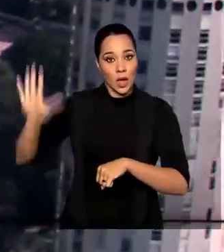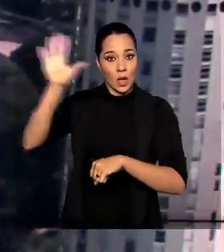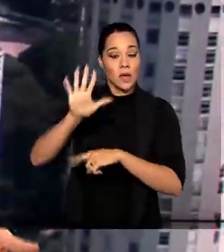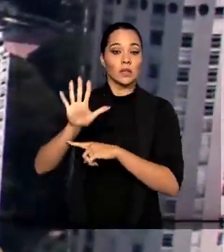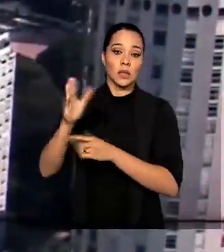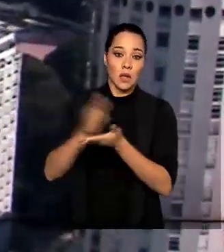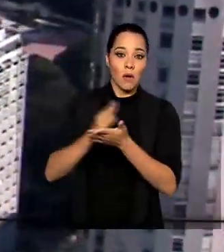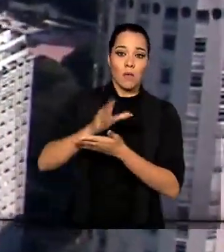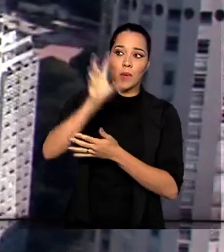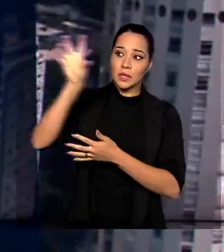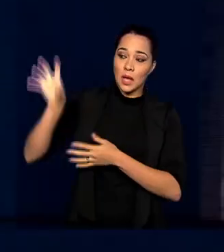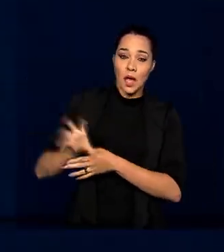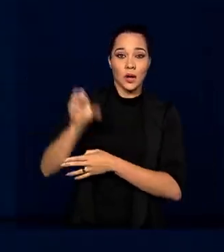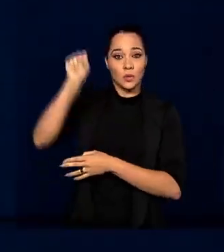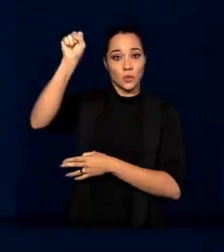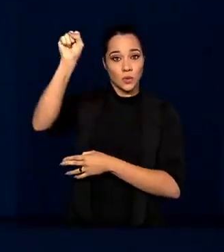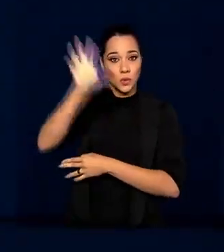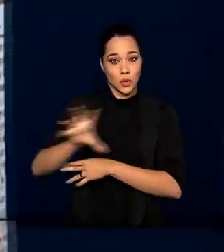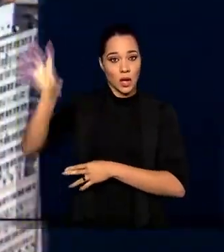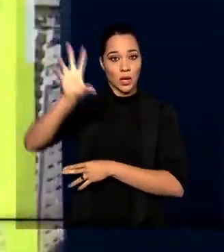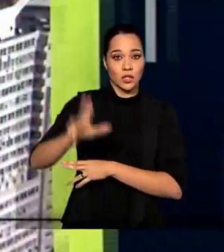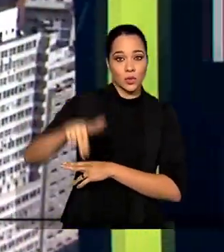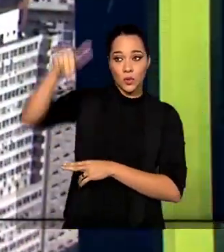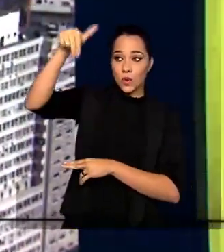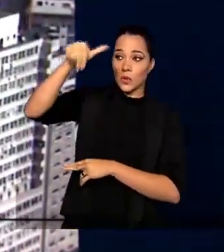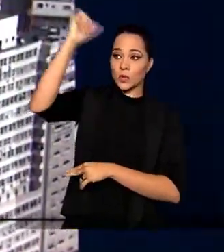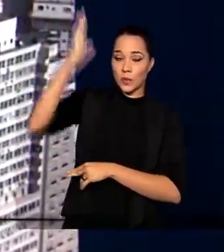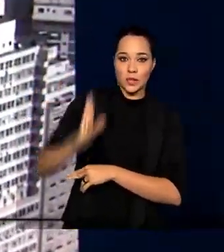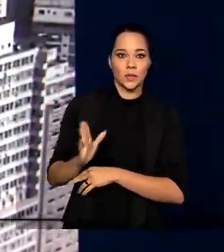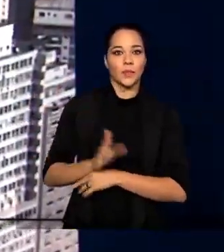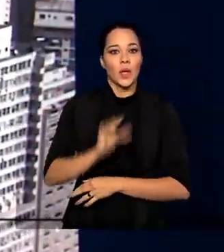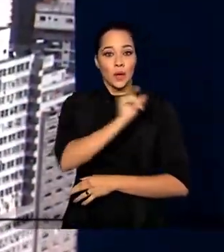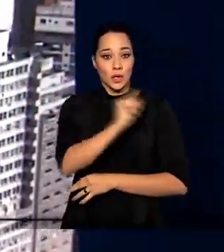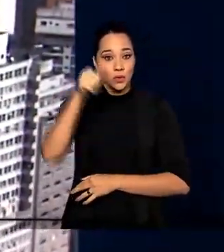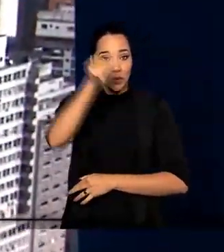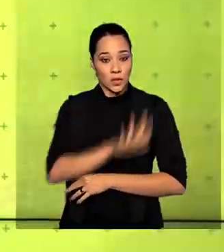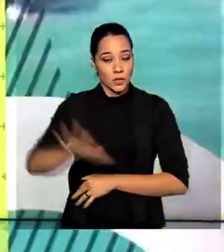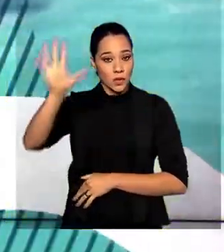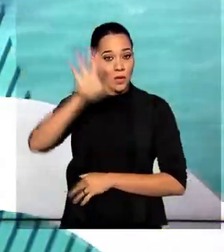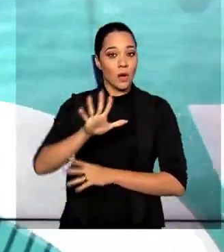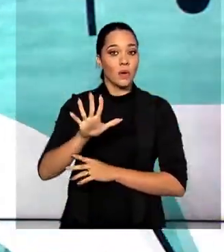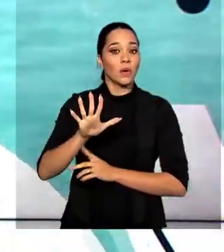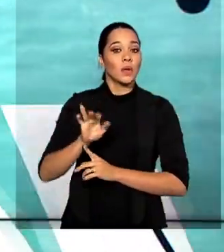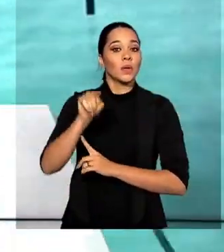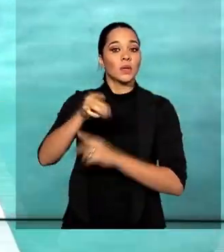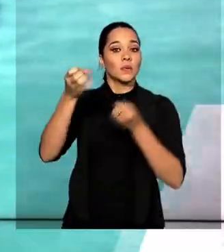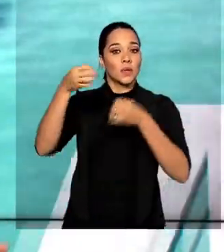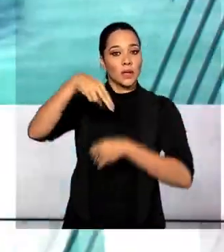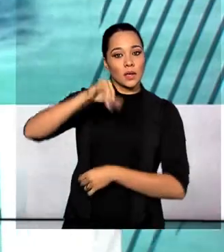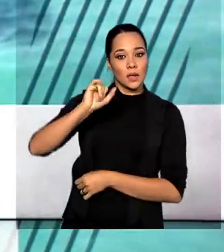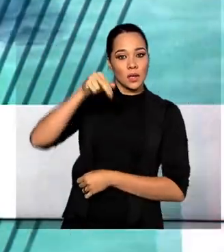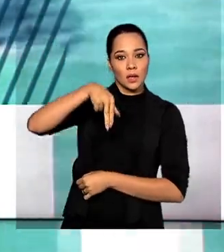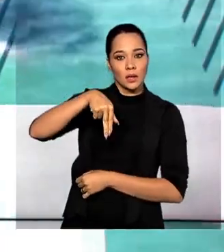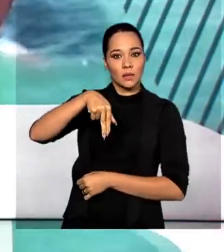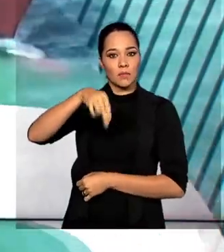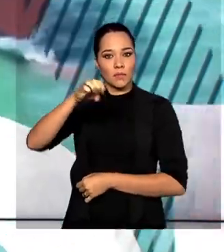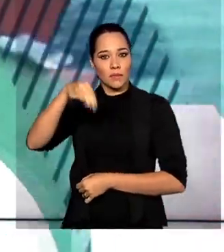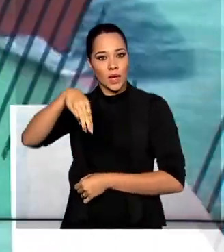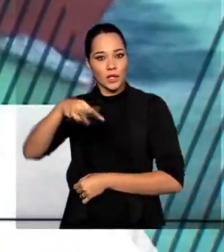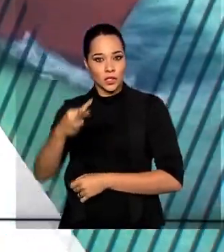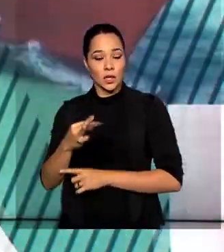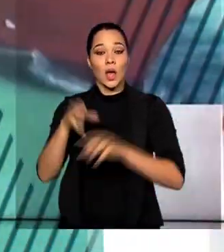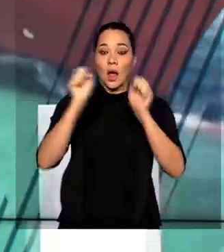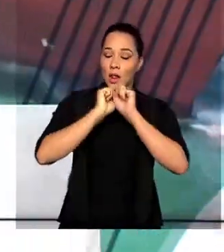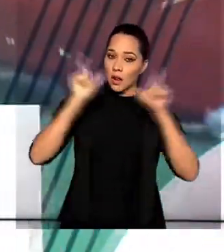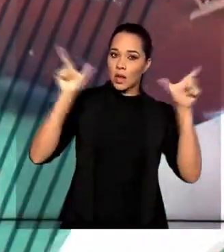e algumas áreas do sudeste e do norte do país. O Instituto Nacional de Meteorologia, IMET, alerta